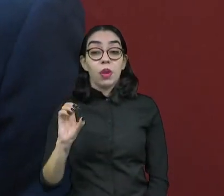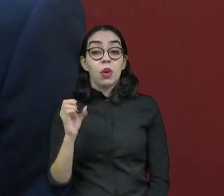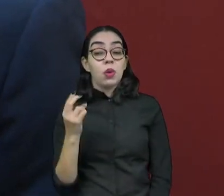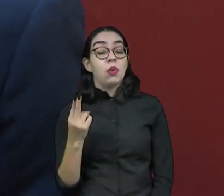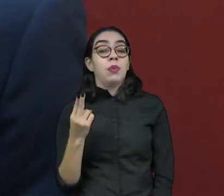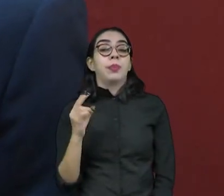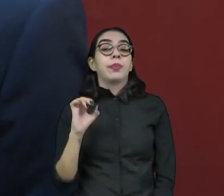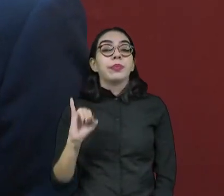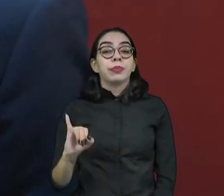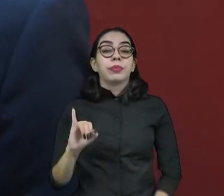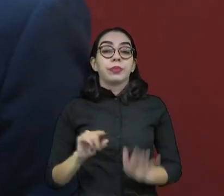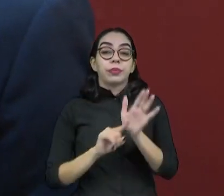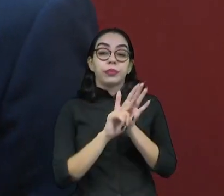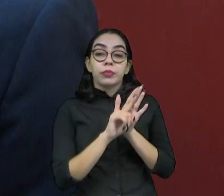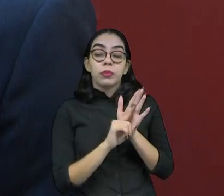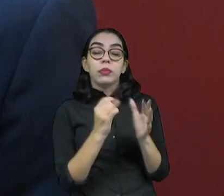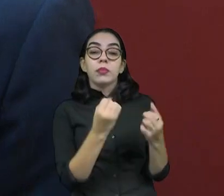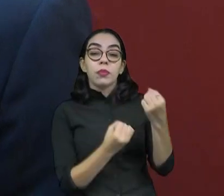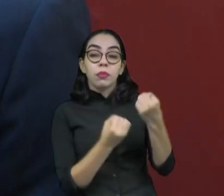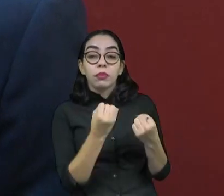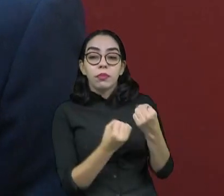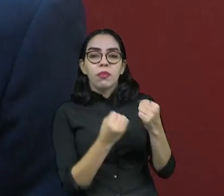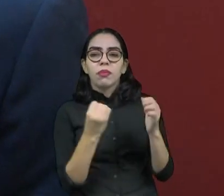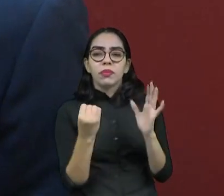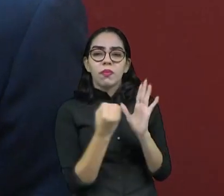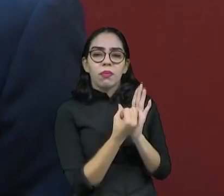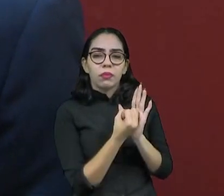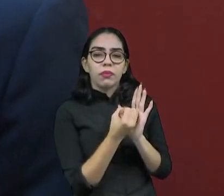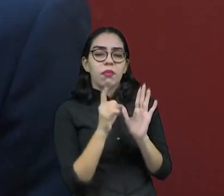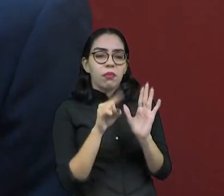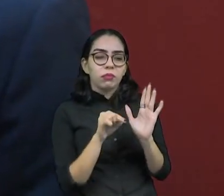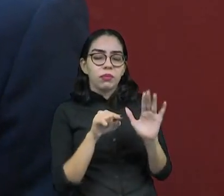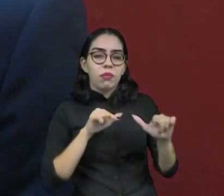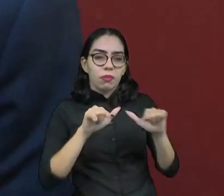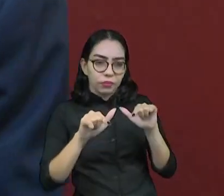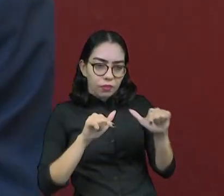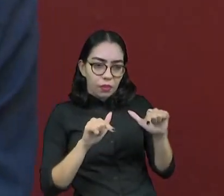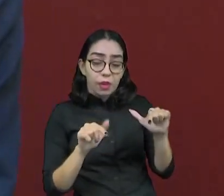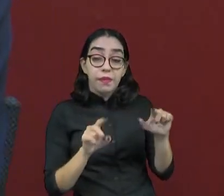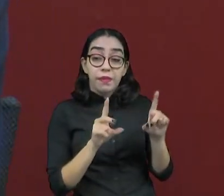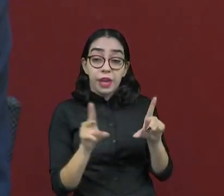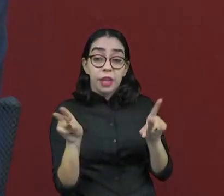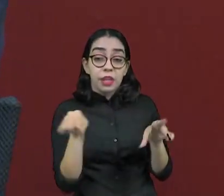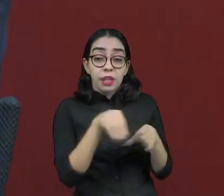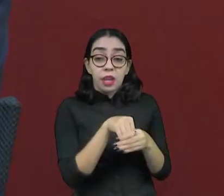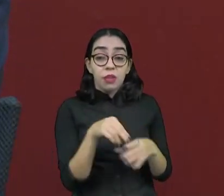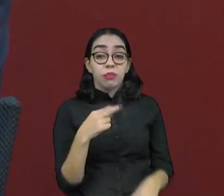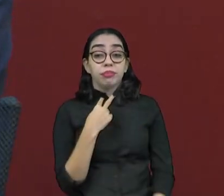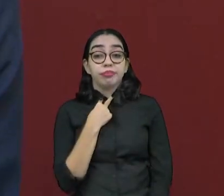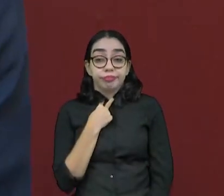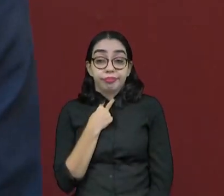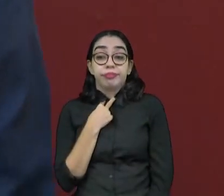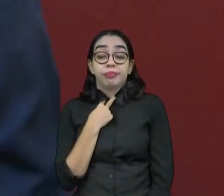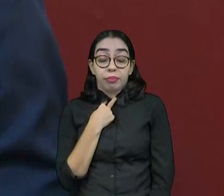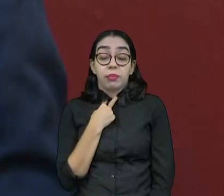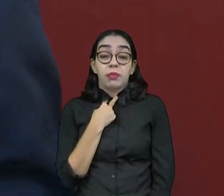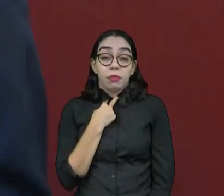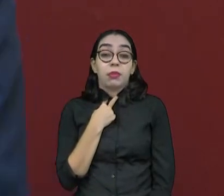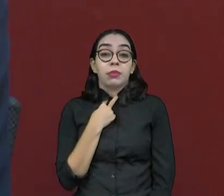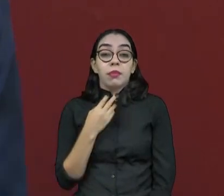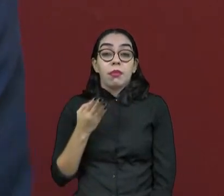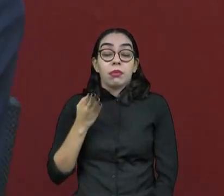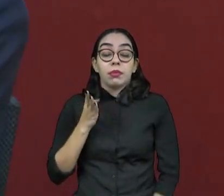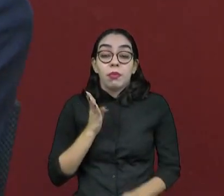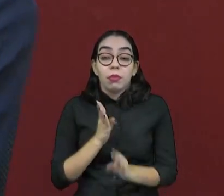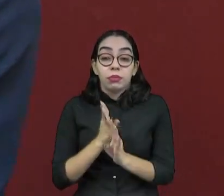por exemplo, se é uma pesquisa do setor automobilístico, você trabalha numa concessionária, no setor automobilístico, alguma coisa relacionada àquela área que faça o quê? Você tem